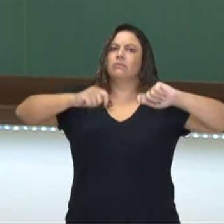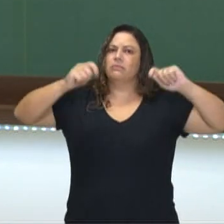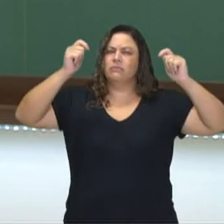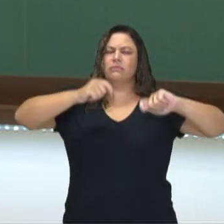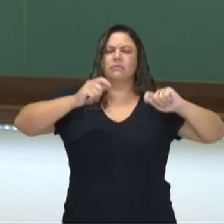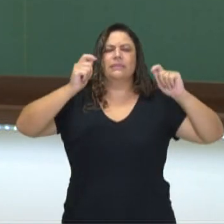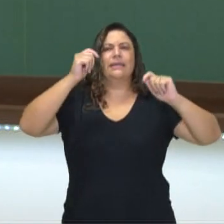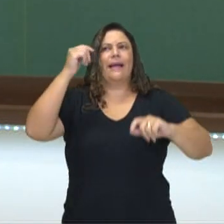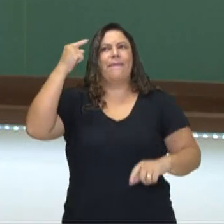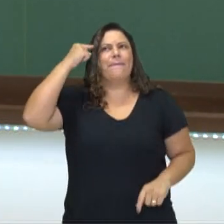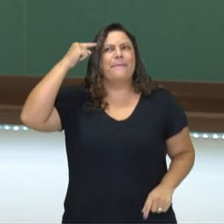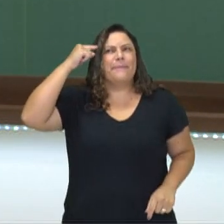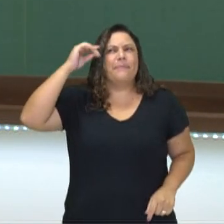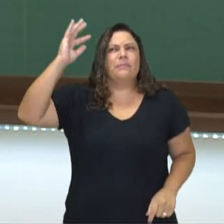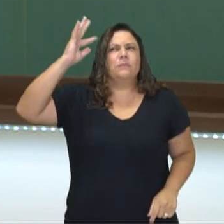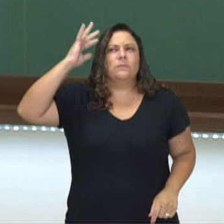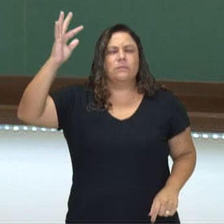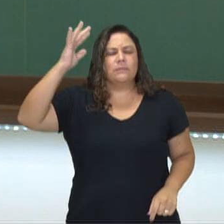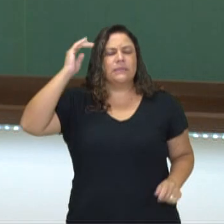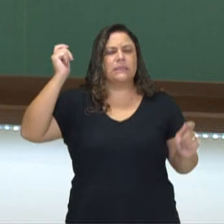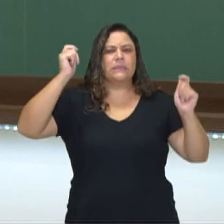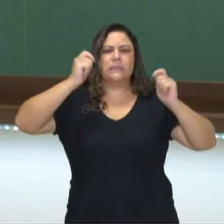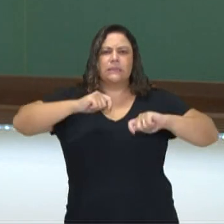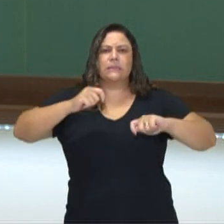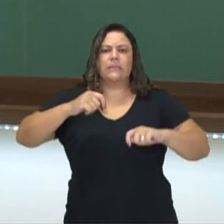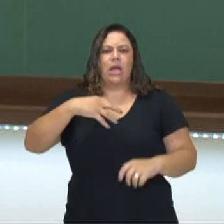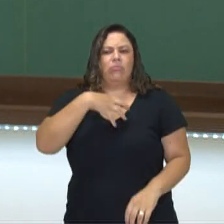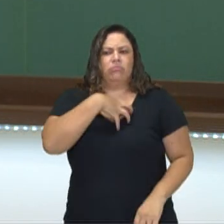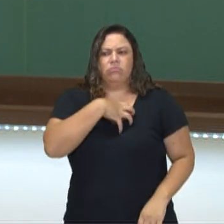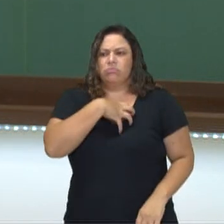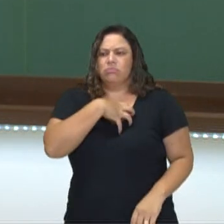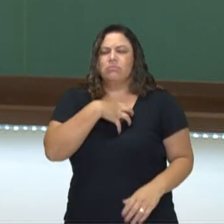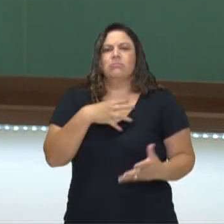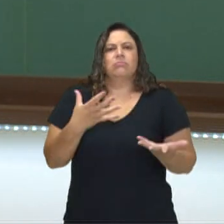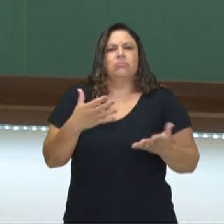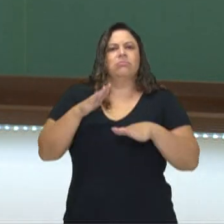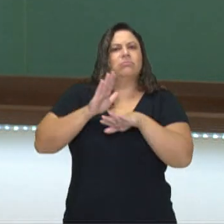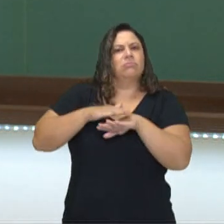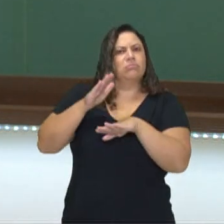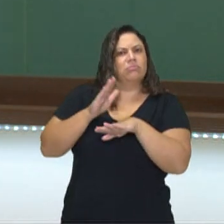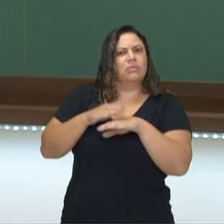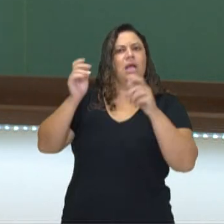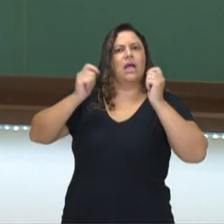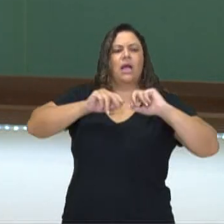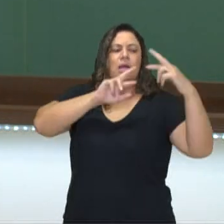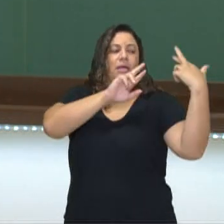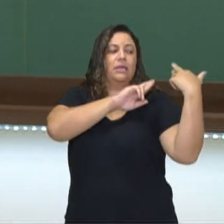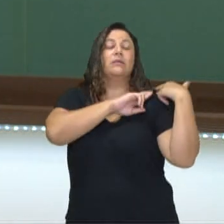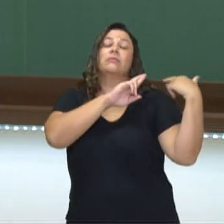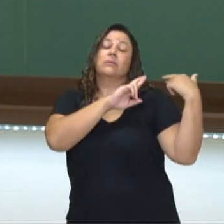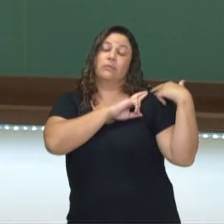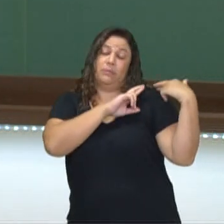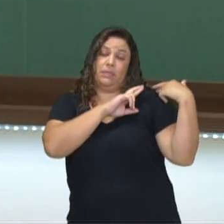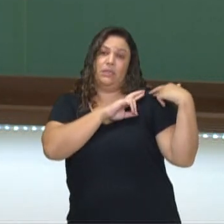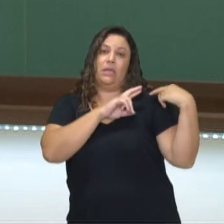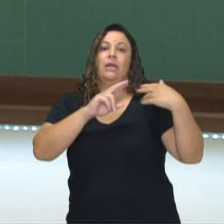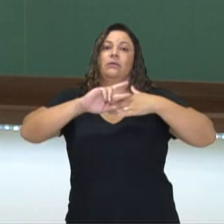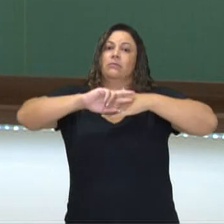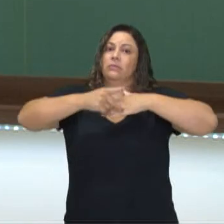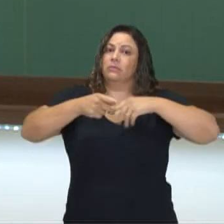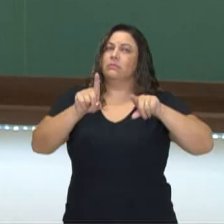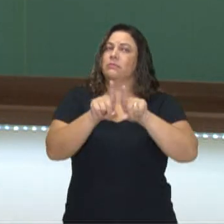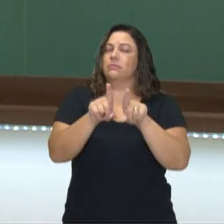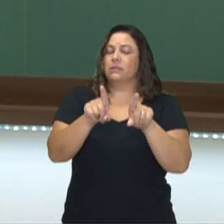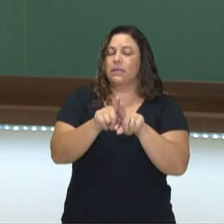pensar nas minhas atitudes e na responsabilidade das minhas ações diante do mundo.